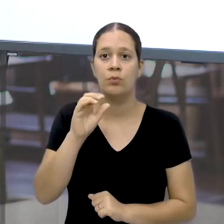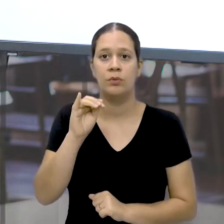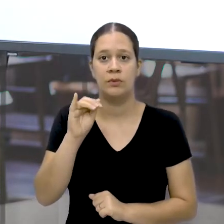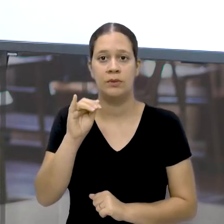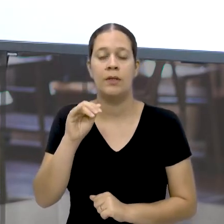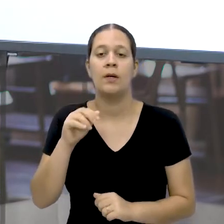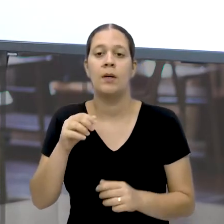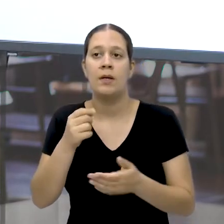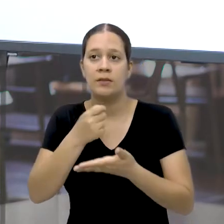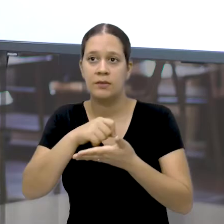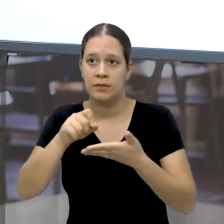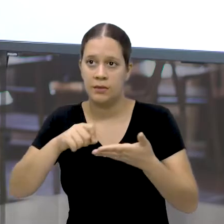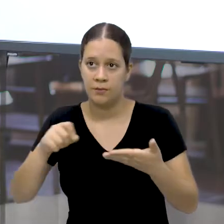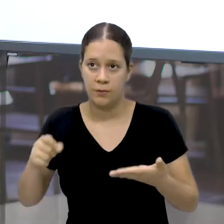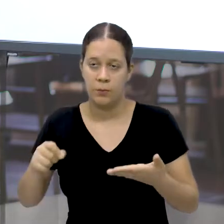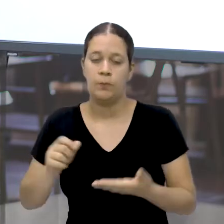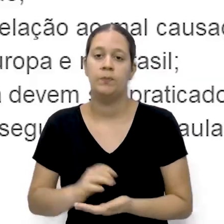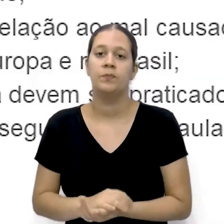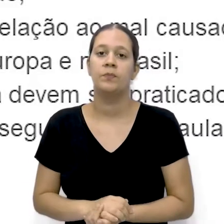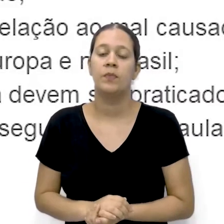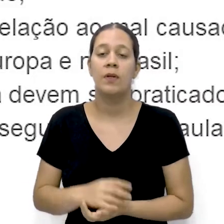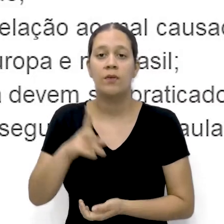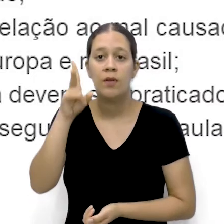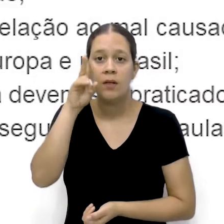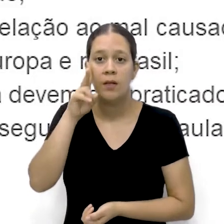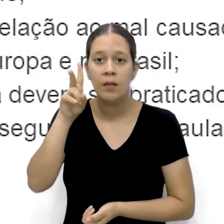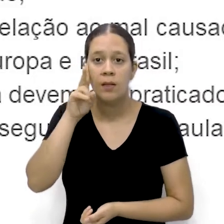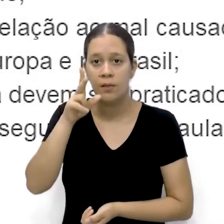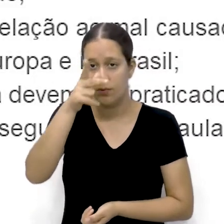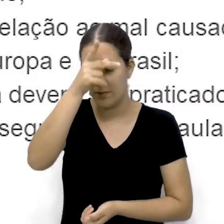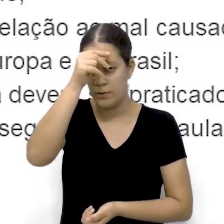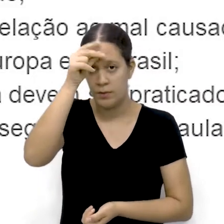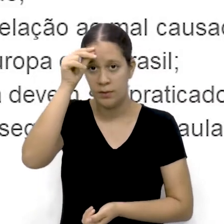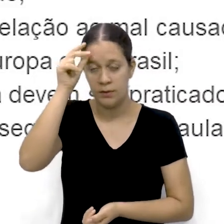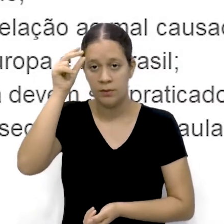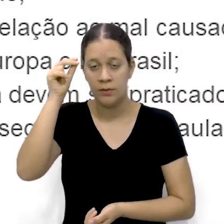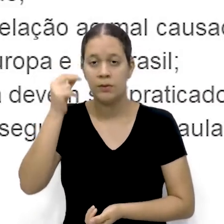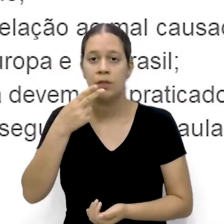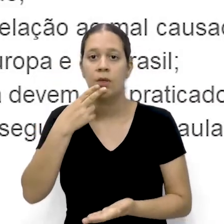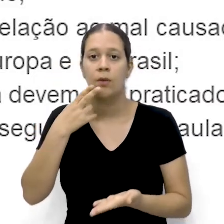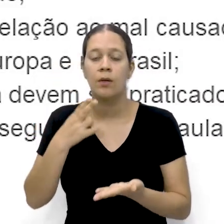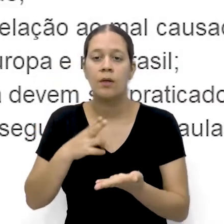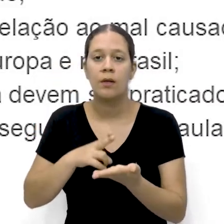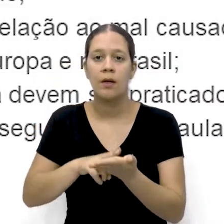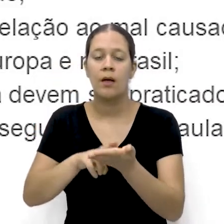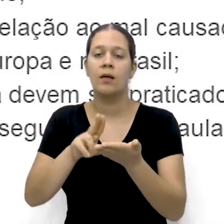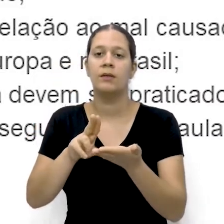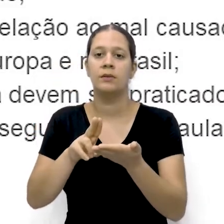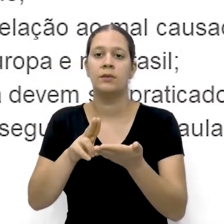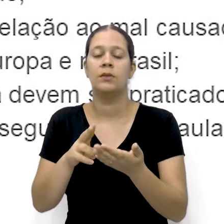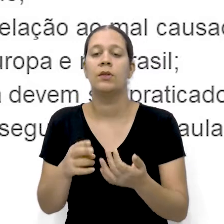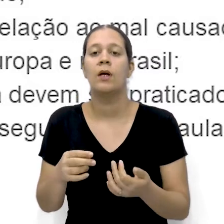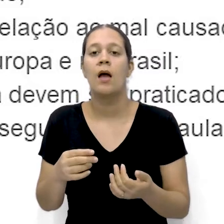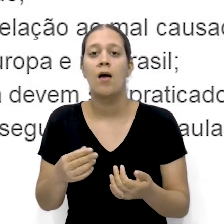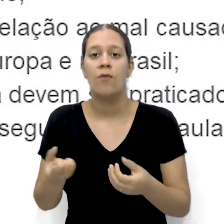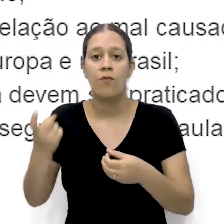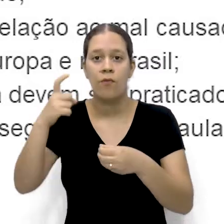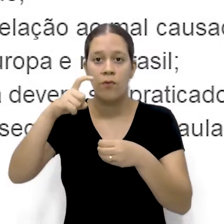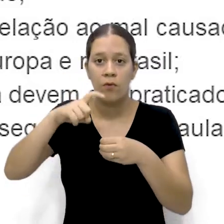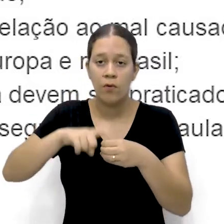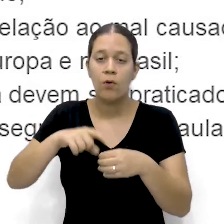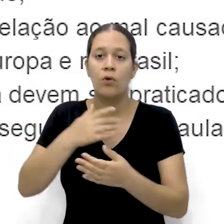na carta dela Primeiro ponto Ela relembra a perfeita E escreveu uma carta De solicitação Perdido que as aulas